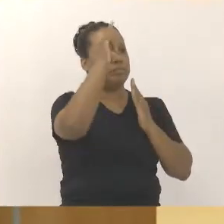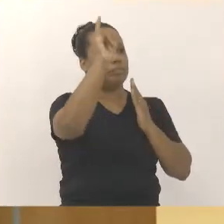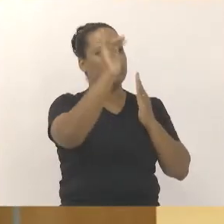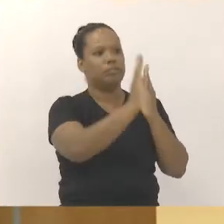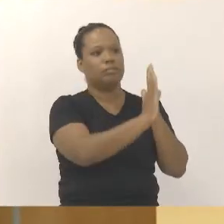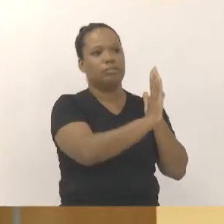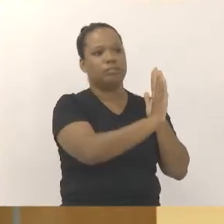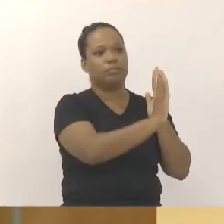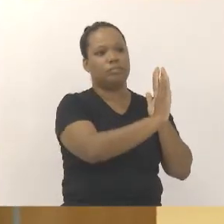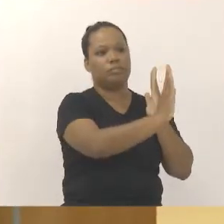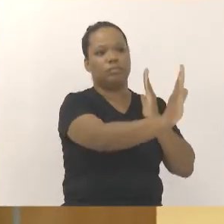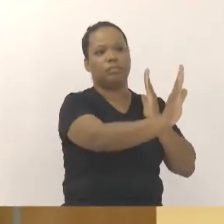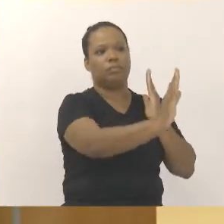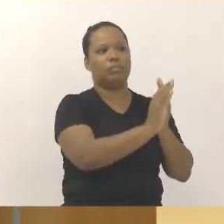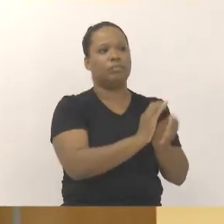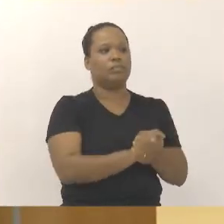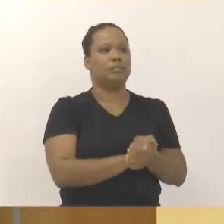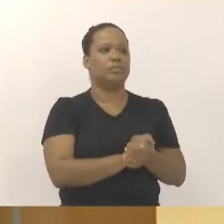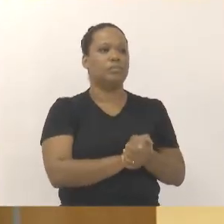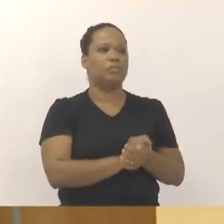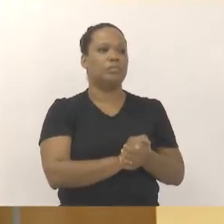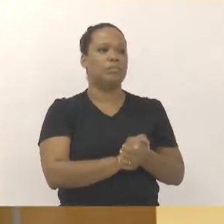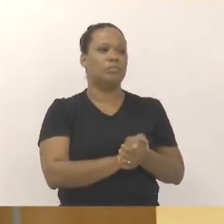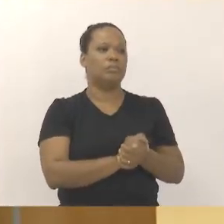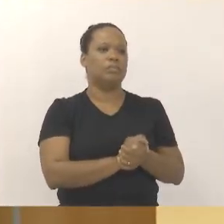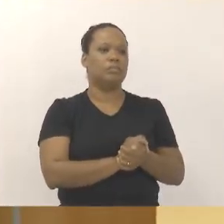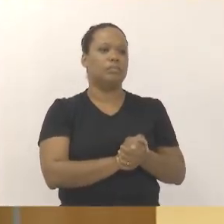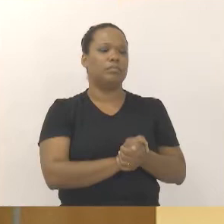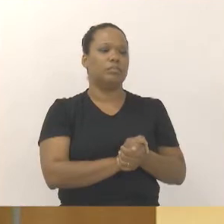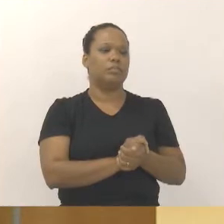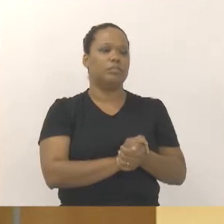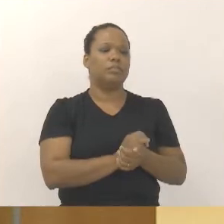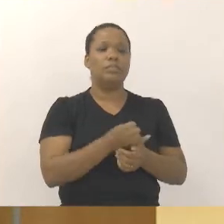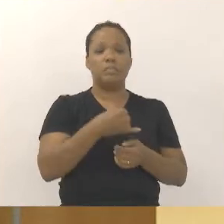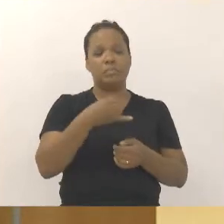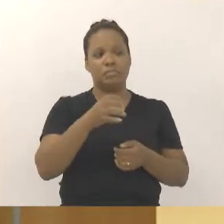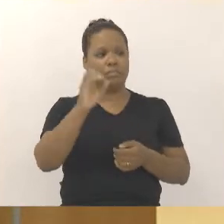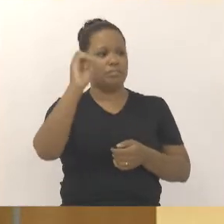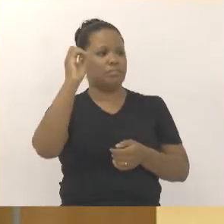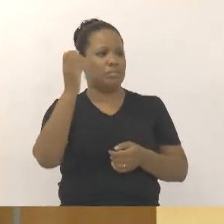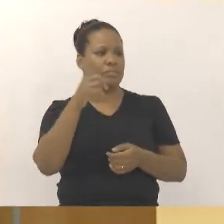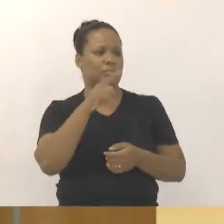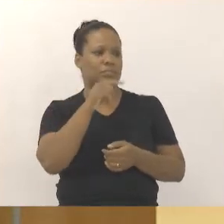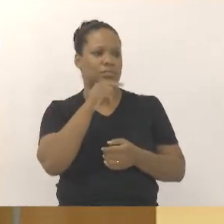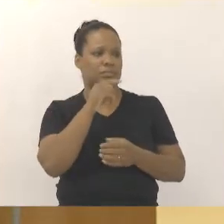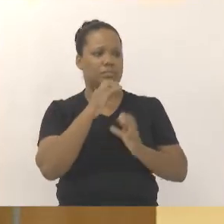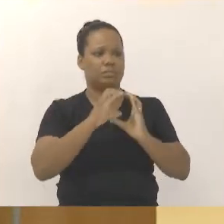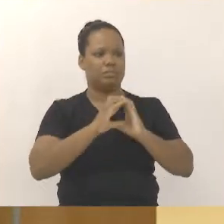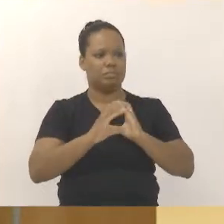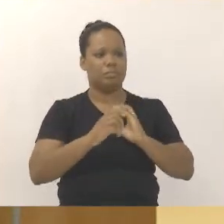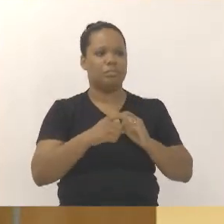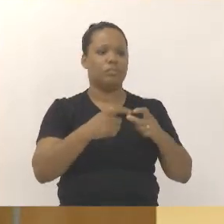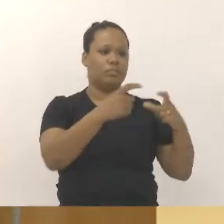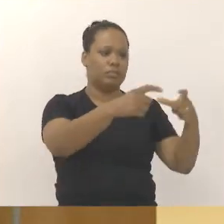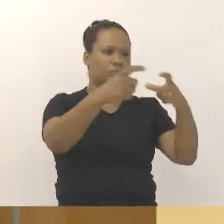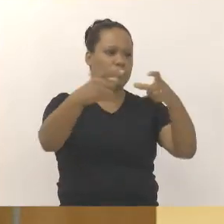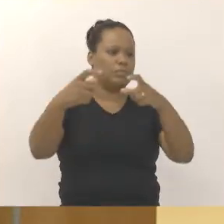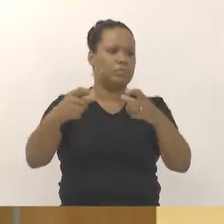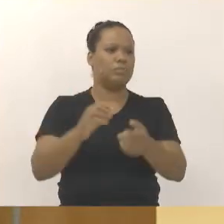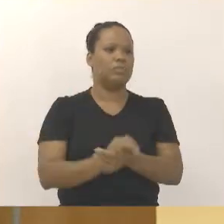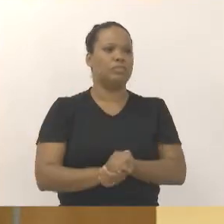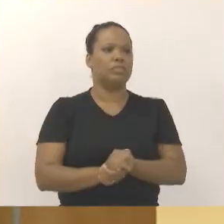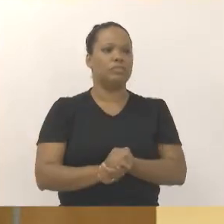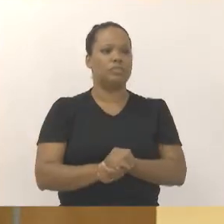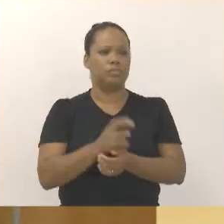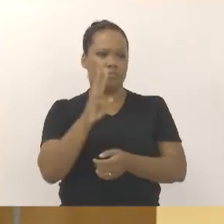acaso ainda vir a acontecer de ter algum vazamento em outros pontos do bairro, a gente